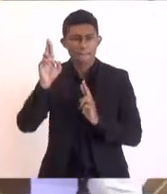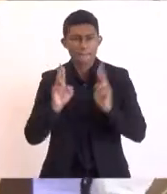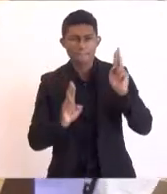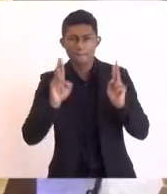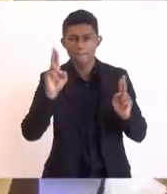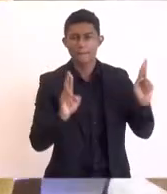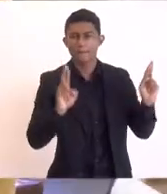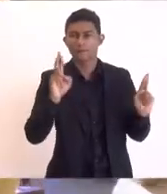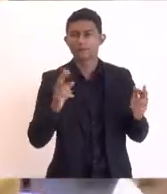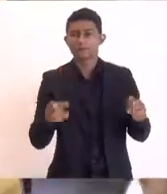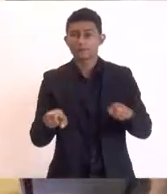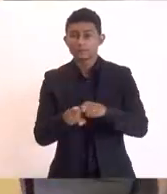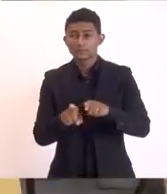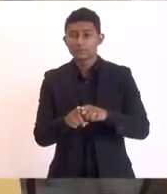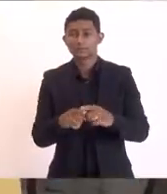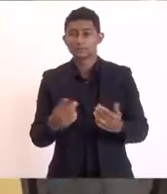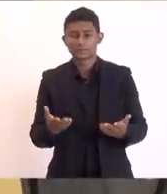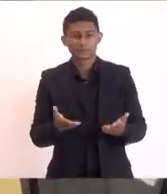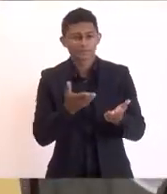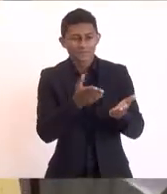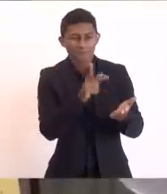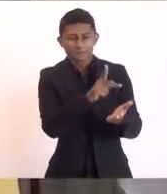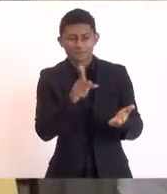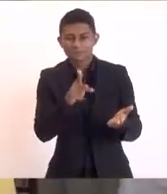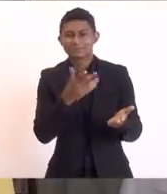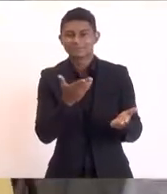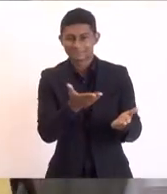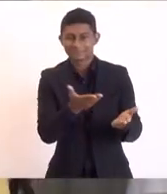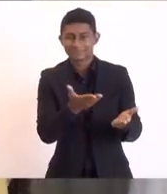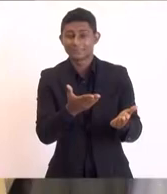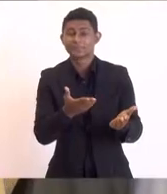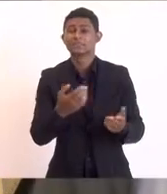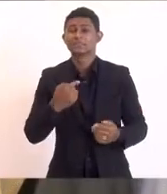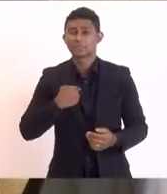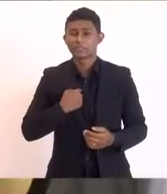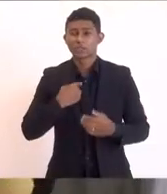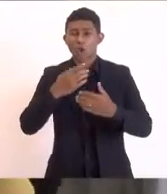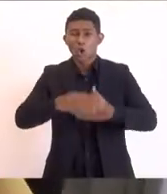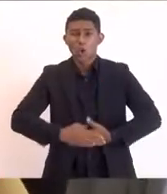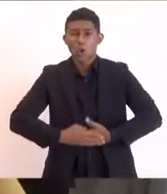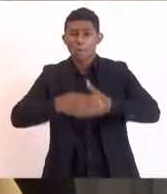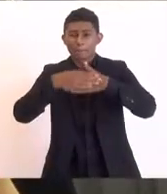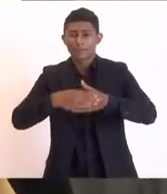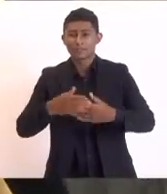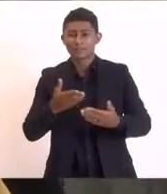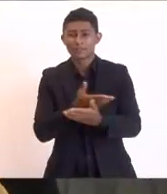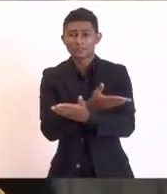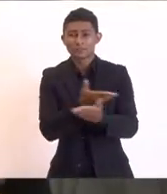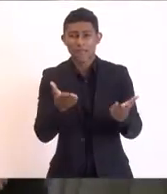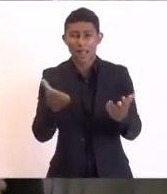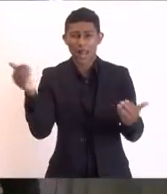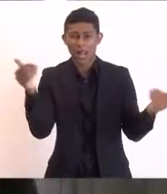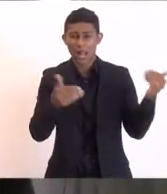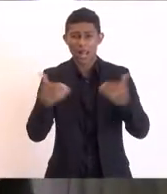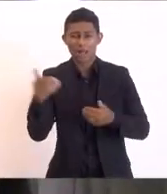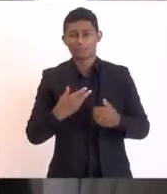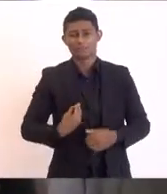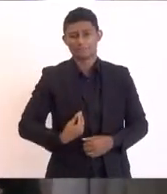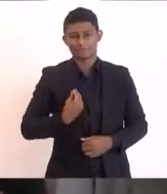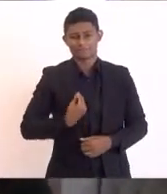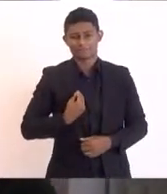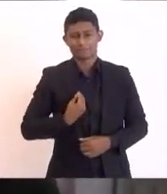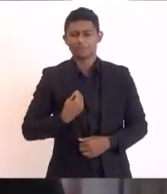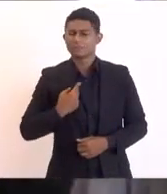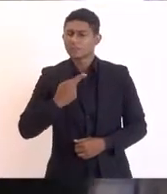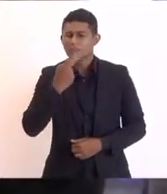figura do Osório meu caro professor a gente cumprimenta aqui a academia presente eu gostaria de colocar na realidade